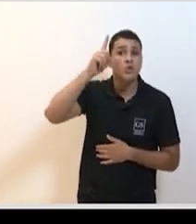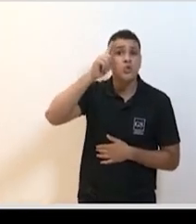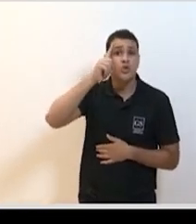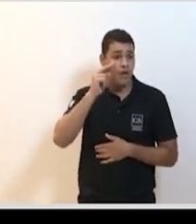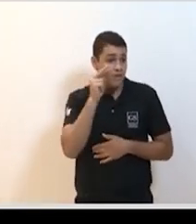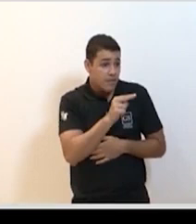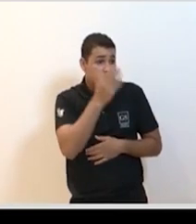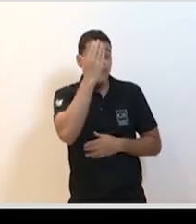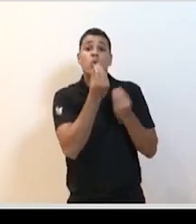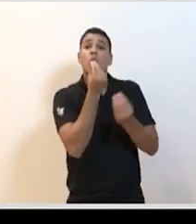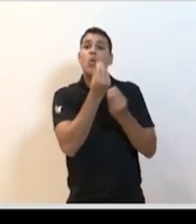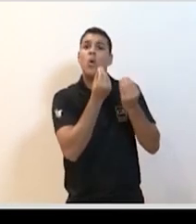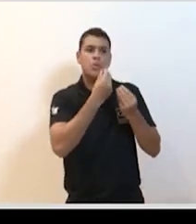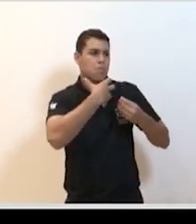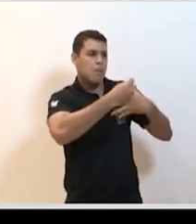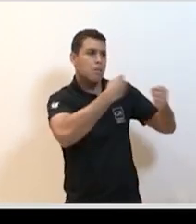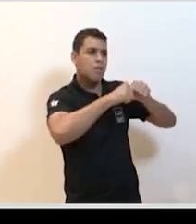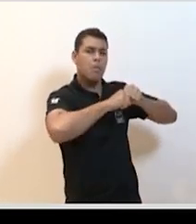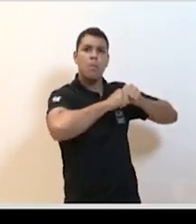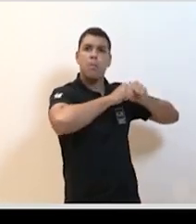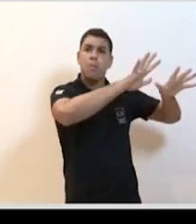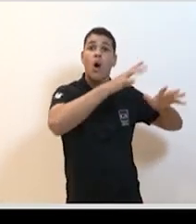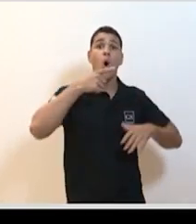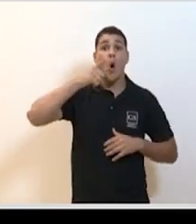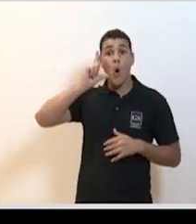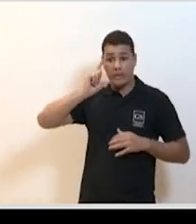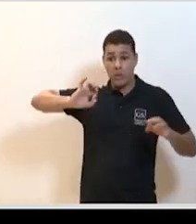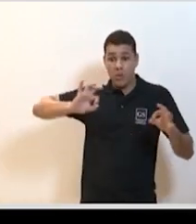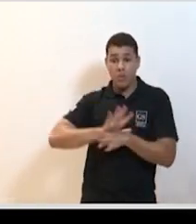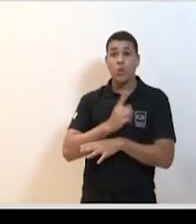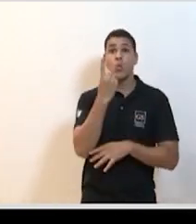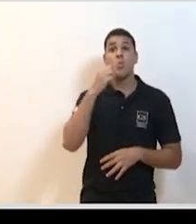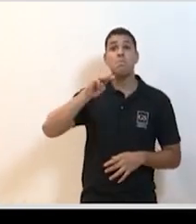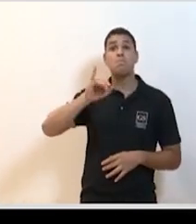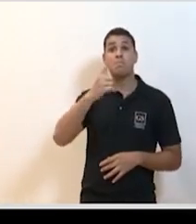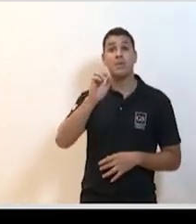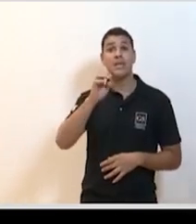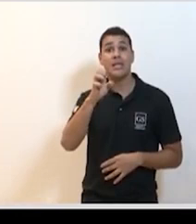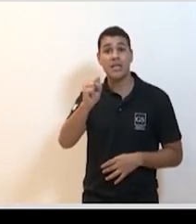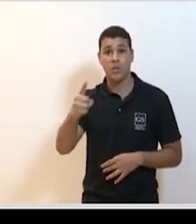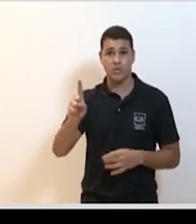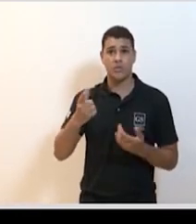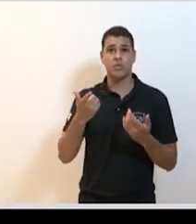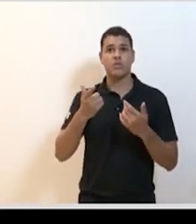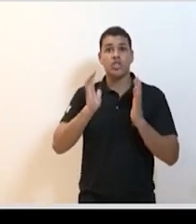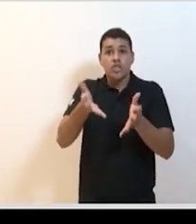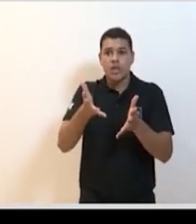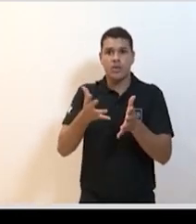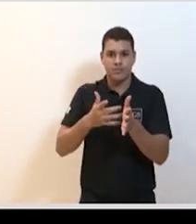de ontem para hoje, a gente bateu a casa de um milhão de casos confirmados. É óbvio que esse número está muito, muito